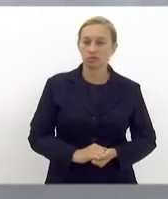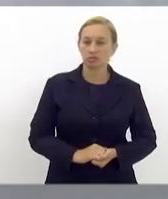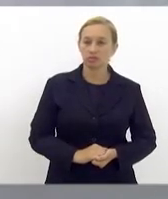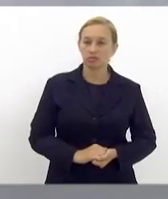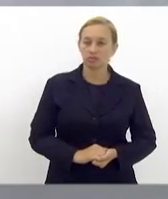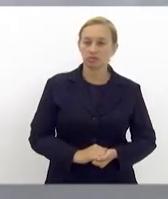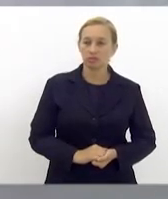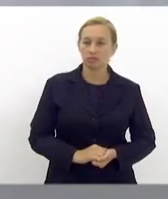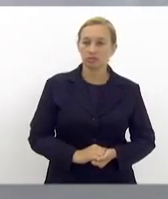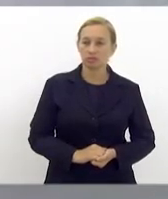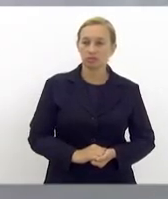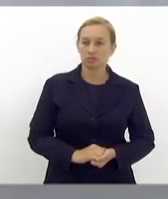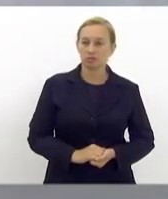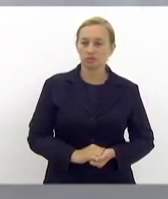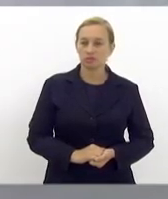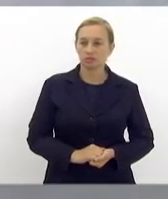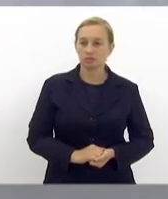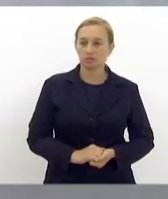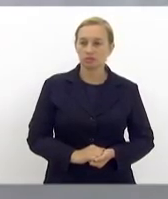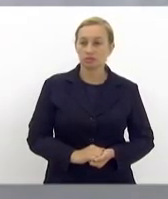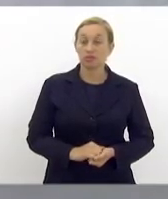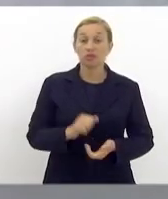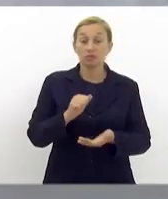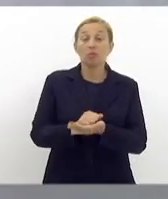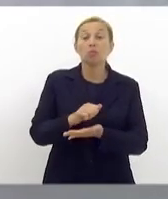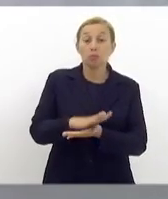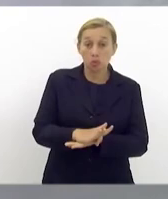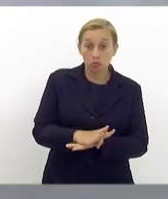sob ameaça de receber multas,